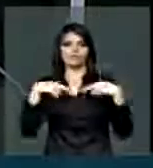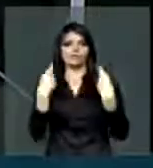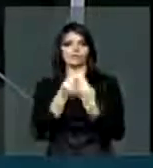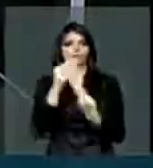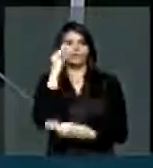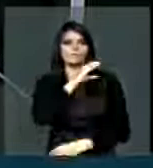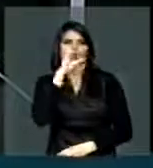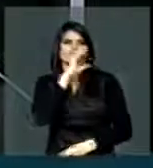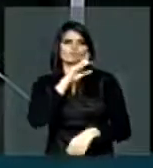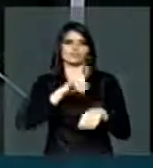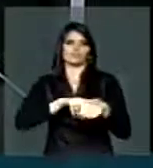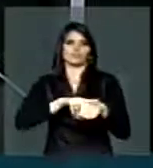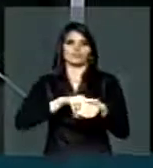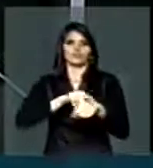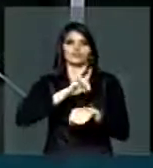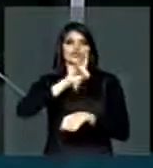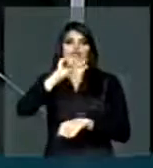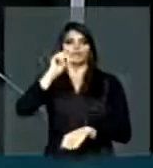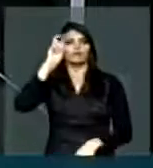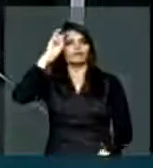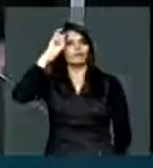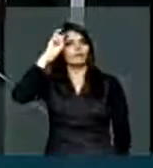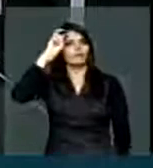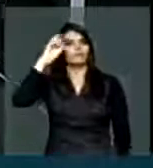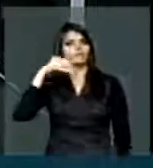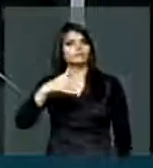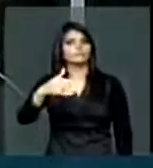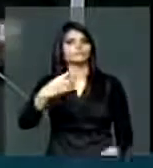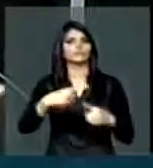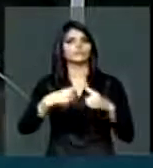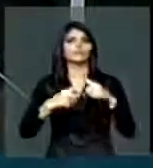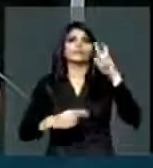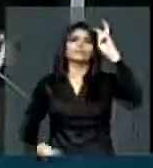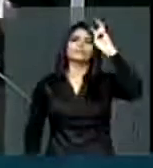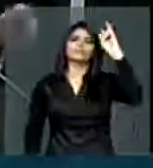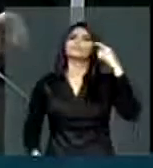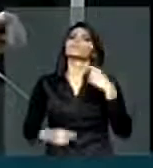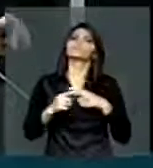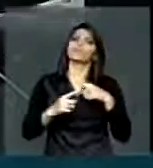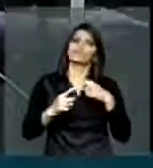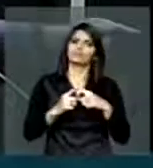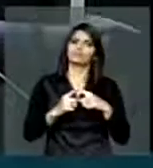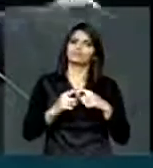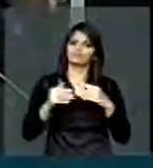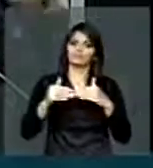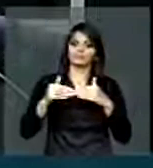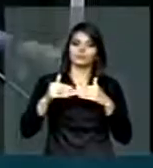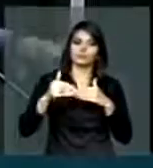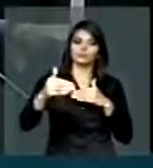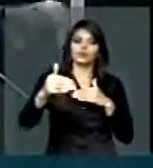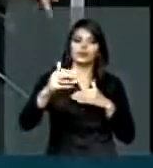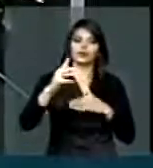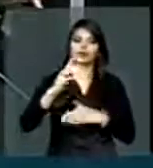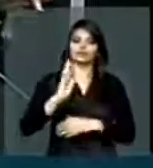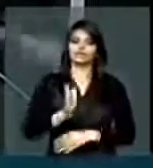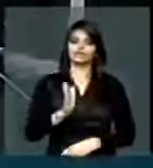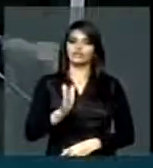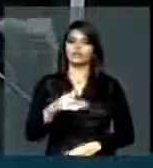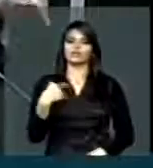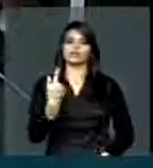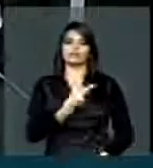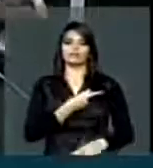emergência para quinta-feira, padre. Por que quinta-feira? Porque daqui para lá nós estamos tomando as